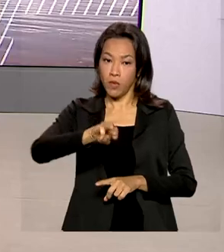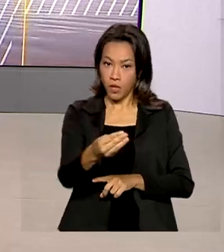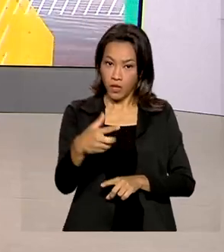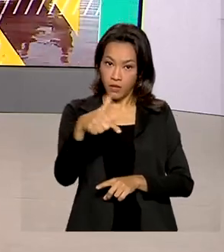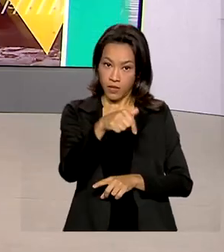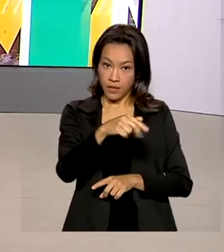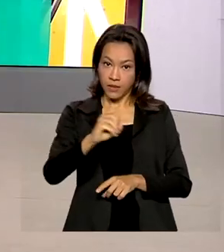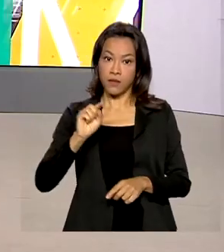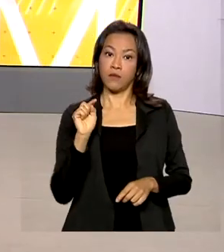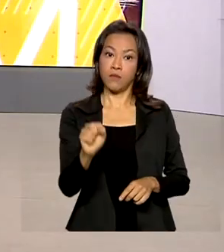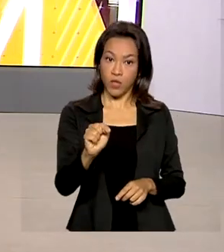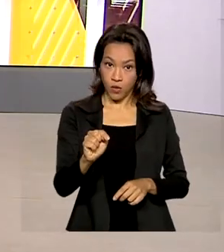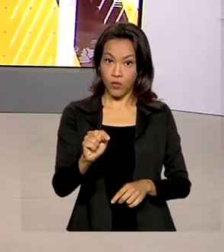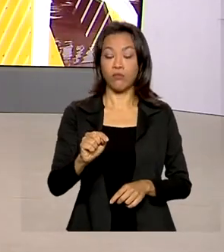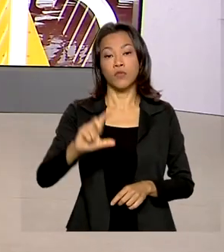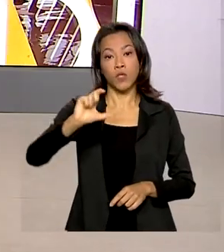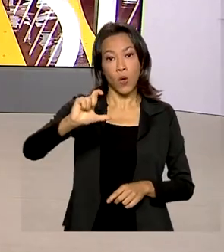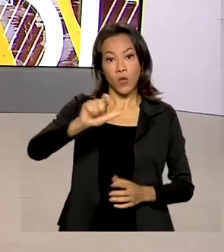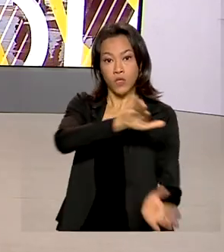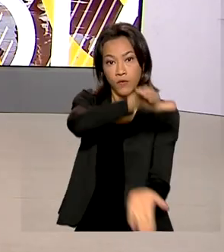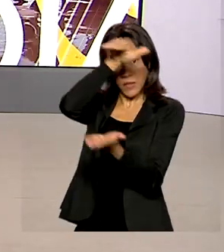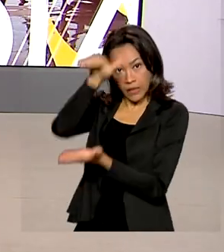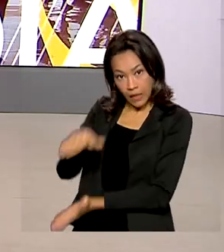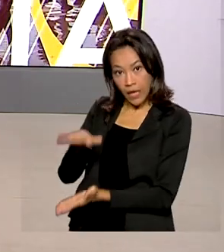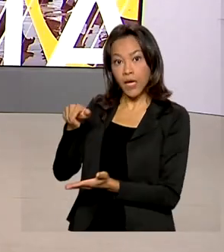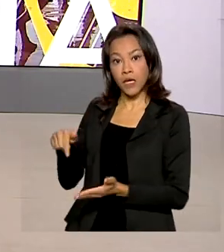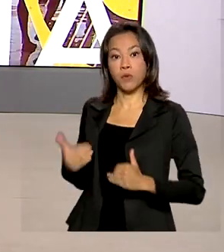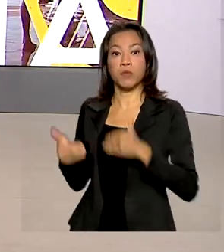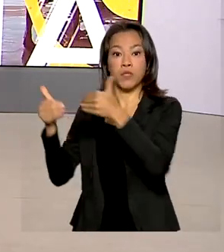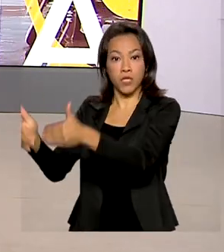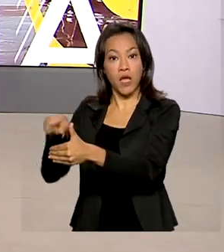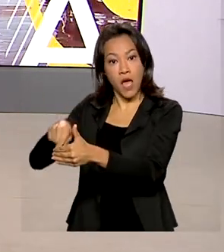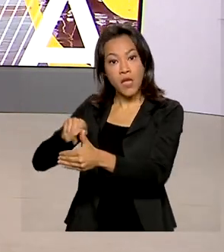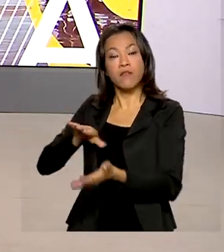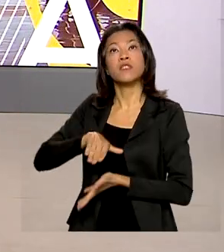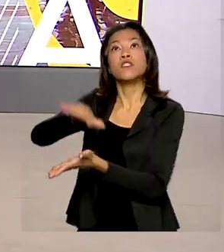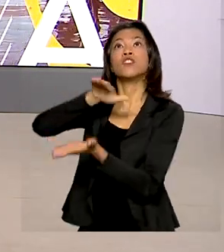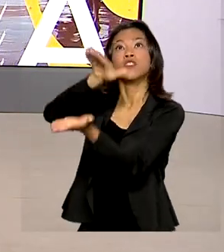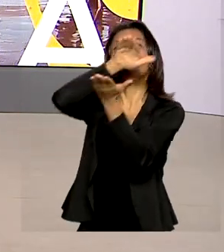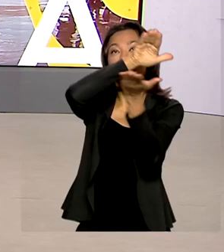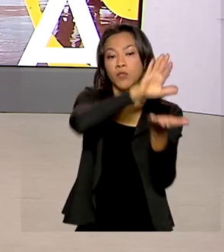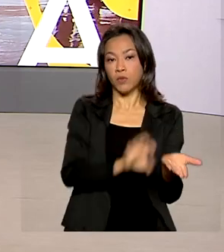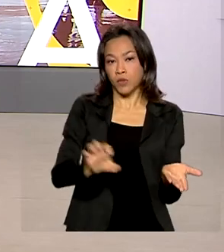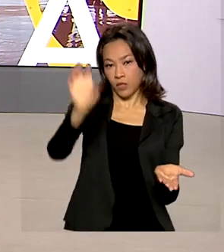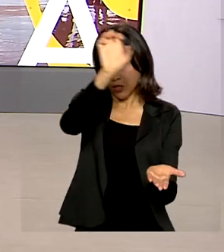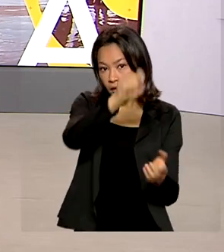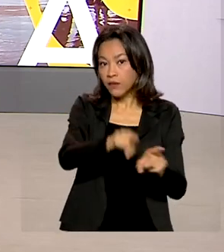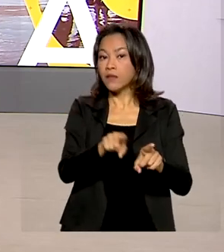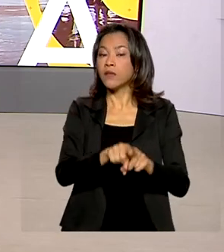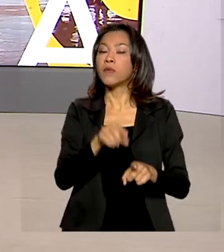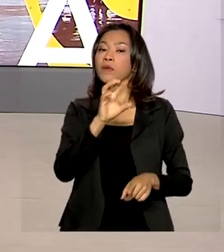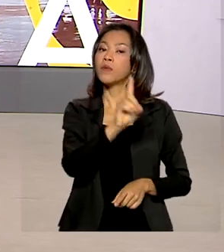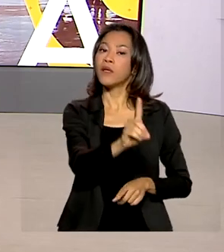doses ao Ministério. As vacinas vão ser distribuídas aos Estados e Distrito Federal nos próximos dias.